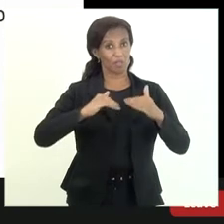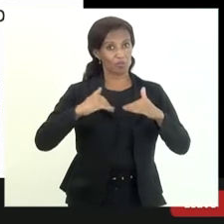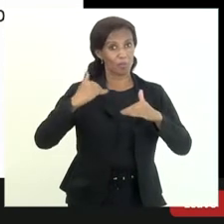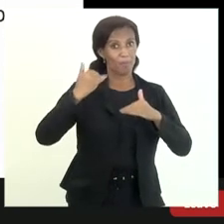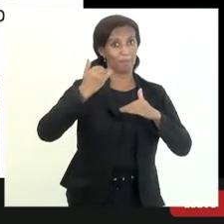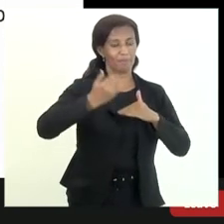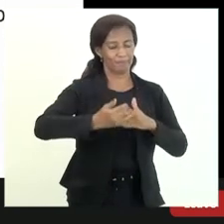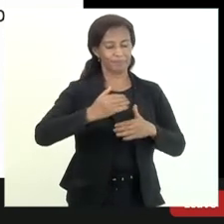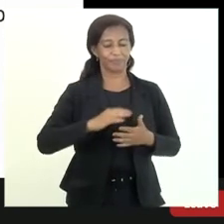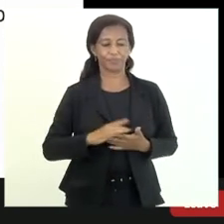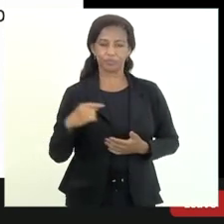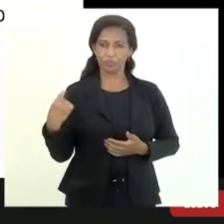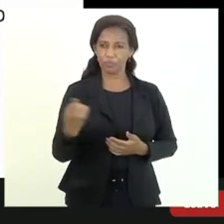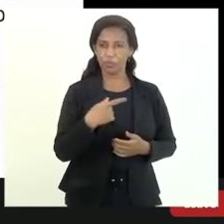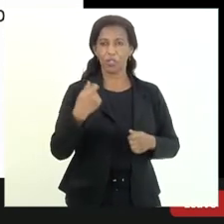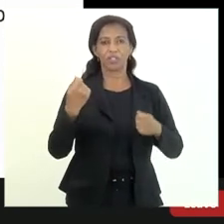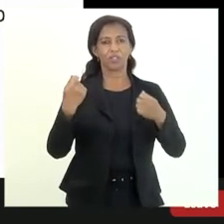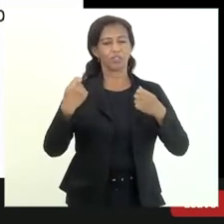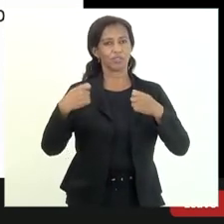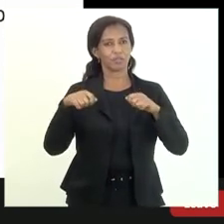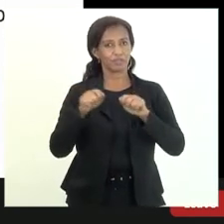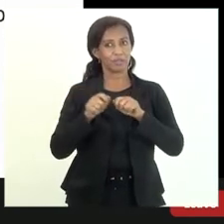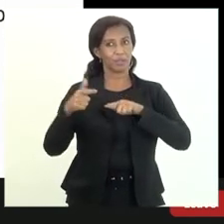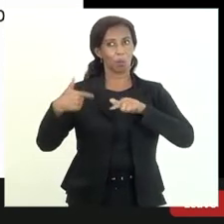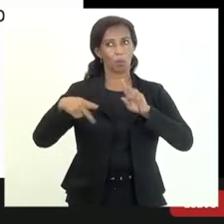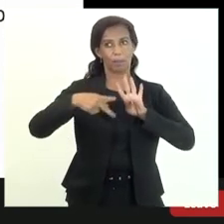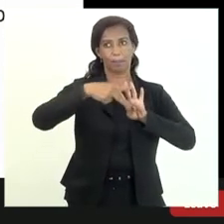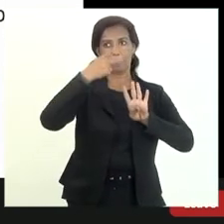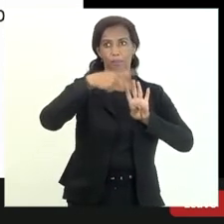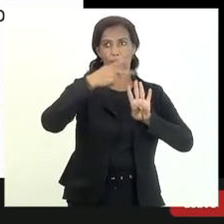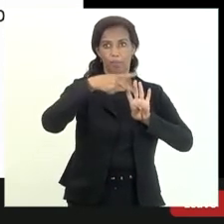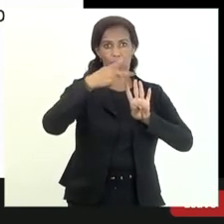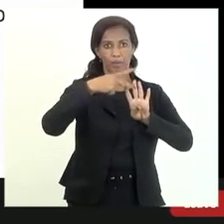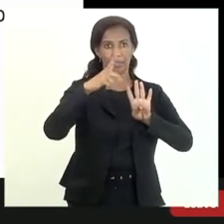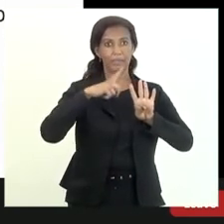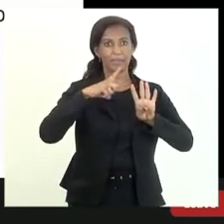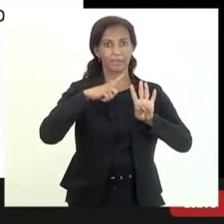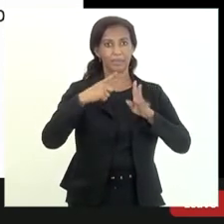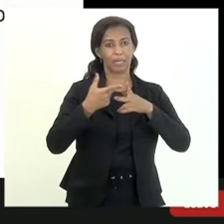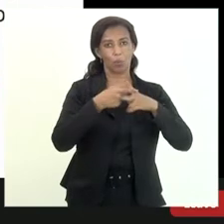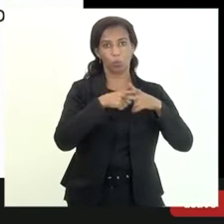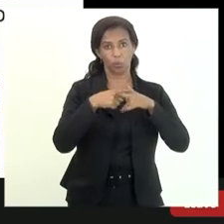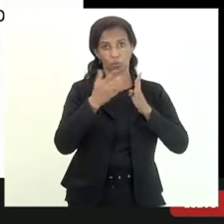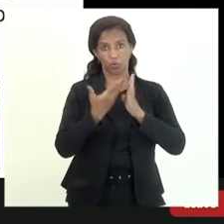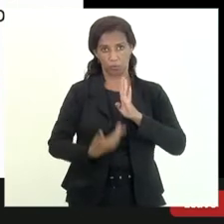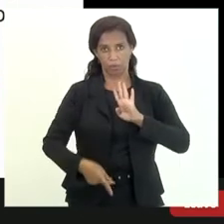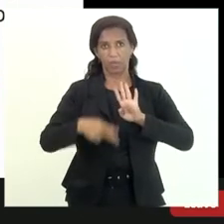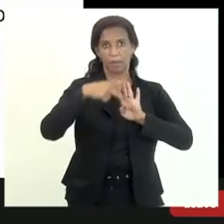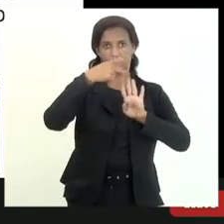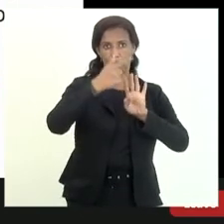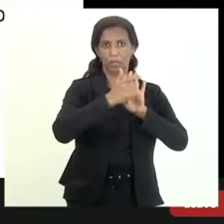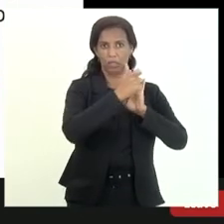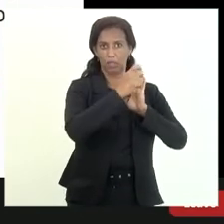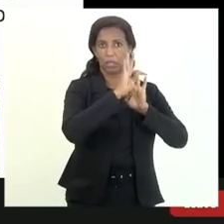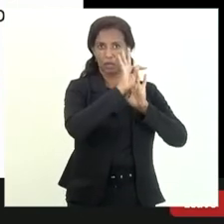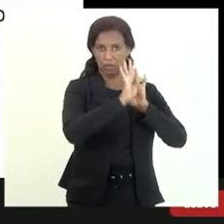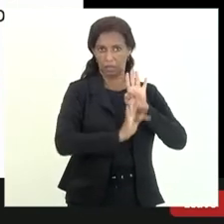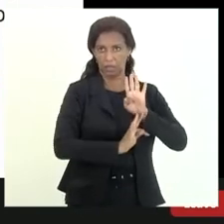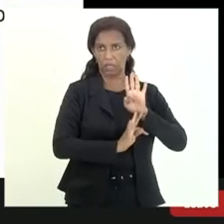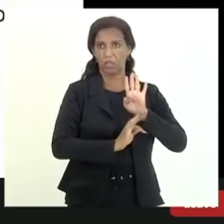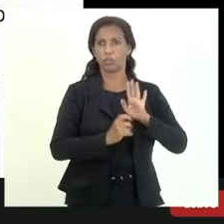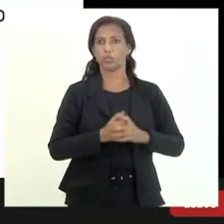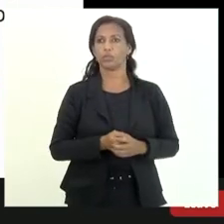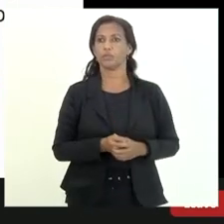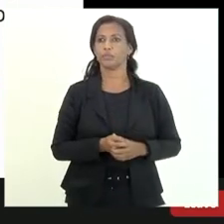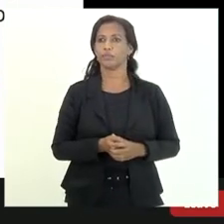fizemos aqui é o que diz a portaria da União ela fala isso o ajuste para perda com rating A 30% rating